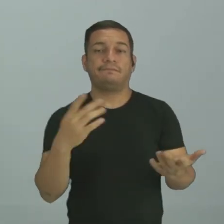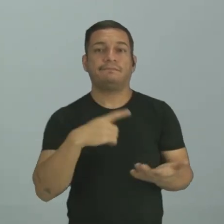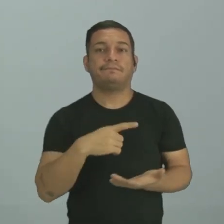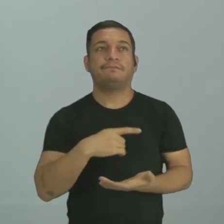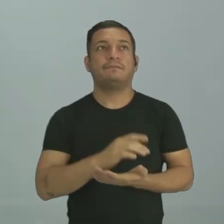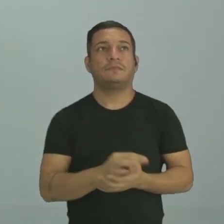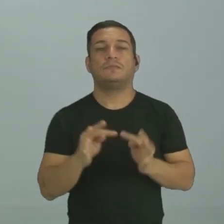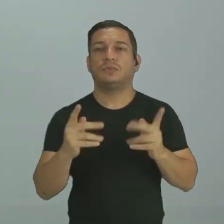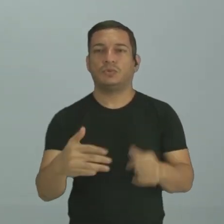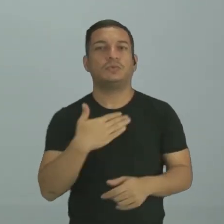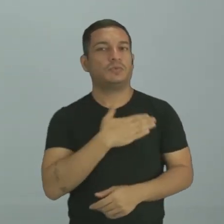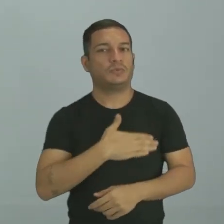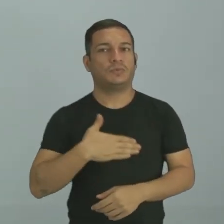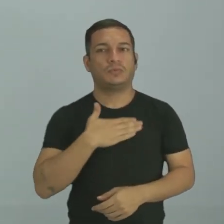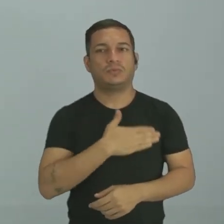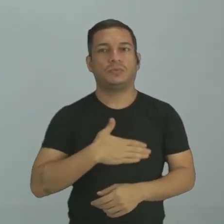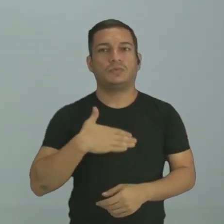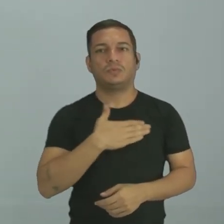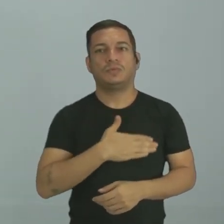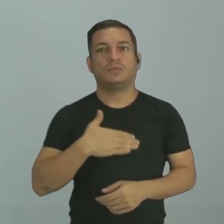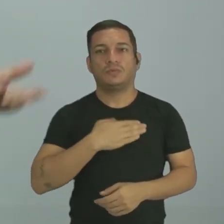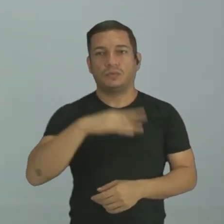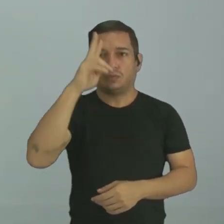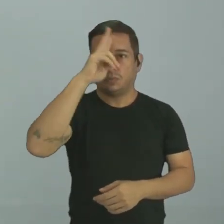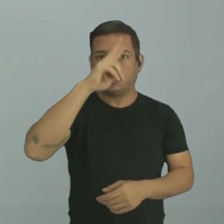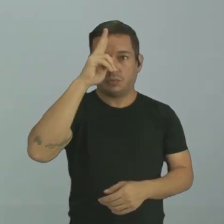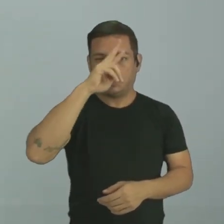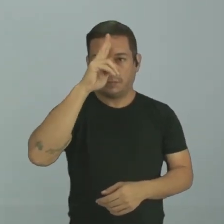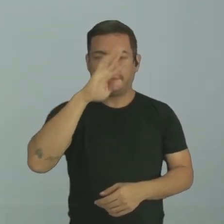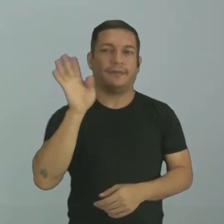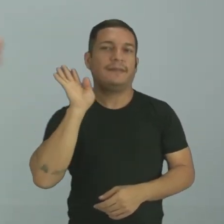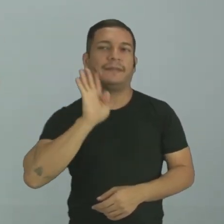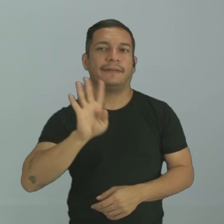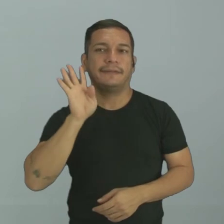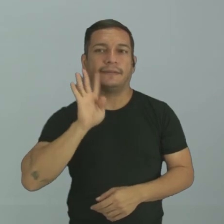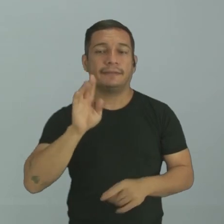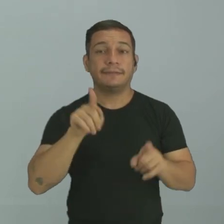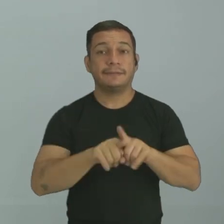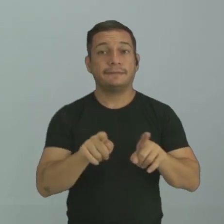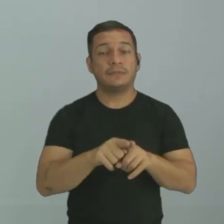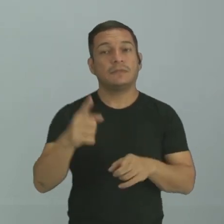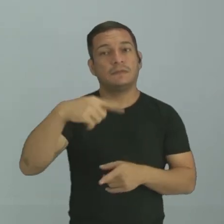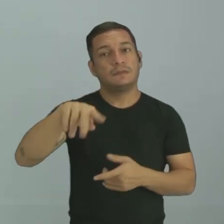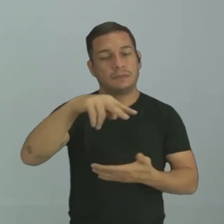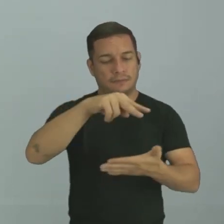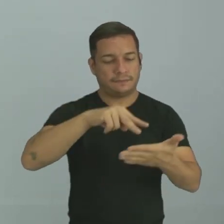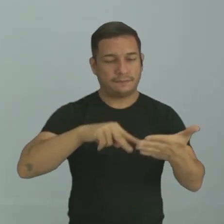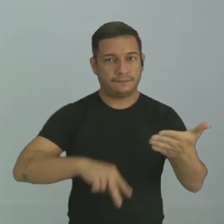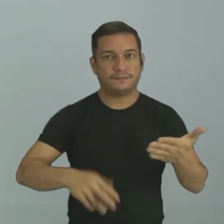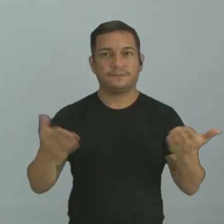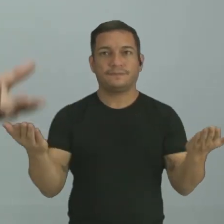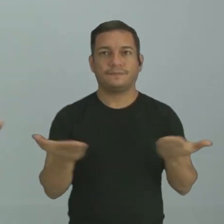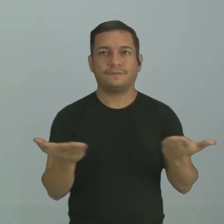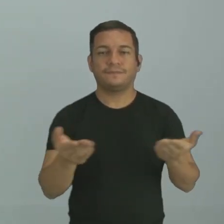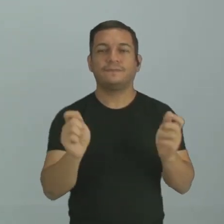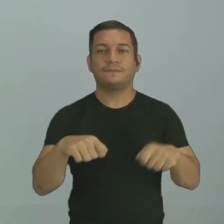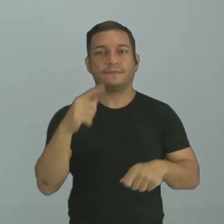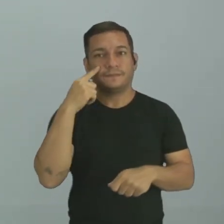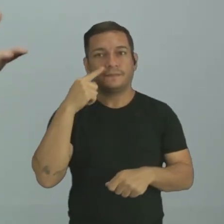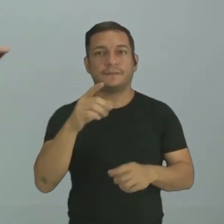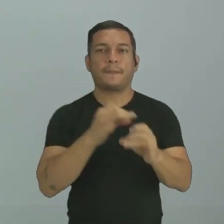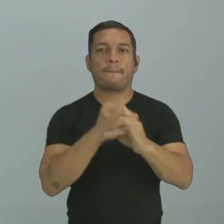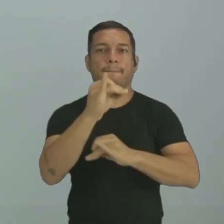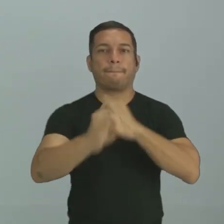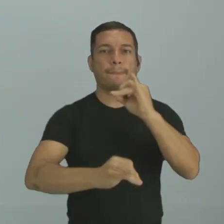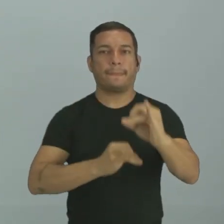tem para todos os gostos historinhas bem divertidas que você lê, né? Hoje você pode ver na internet